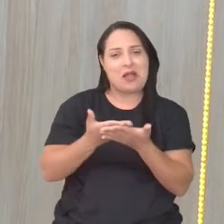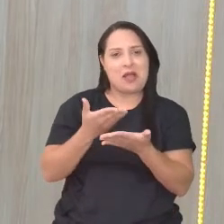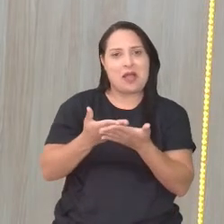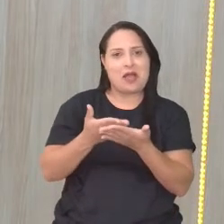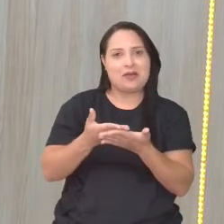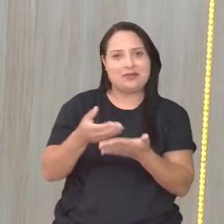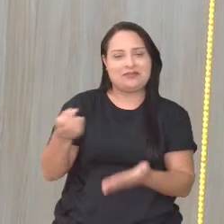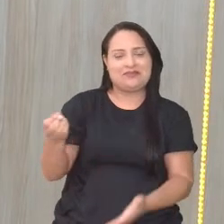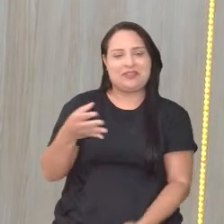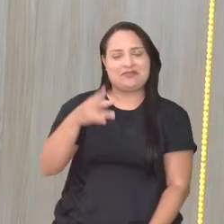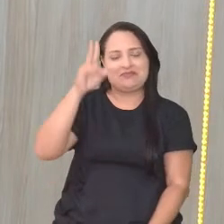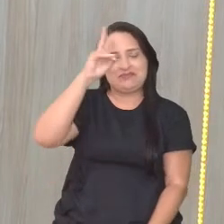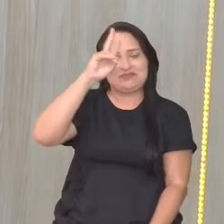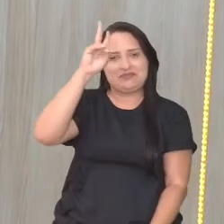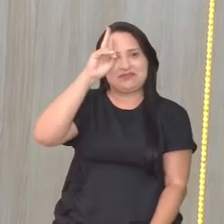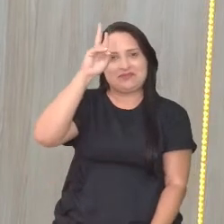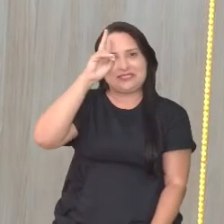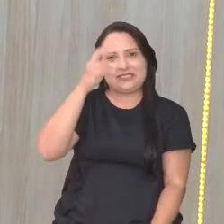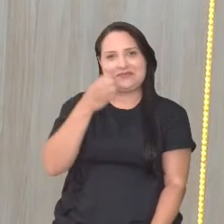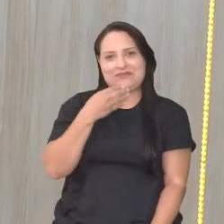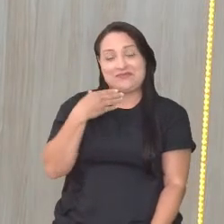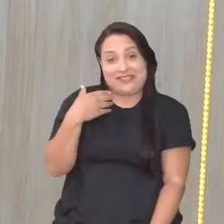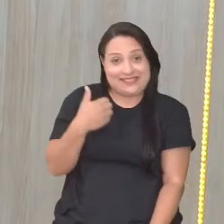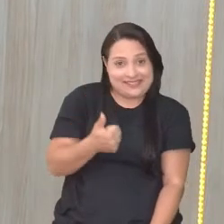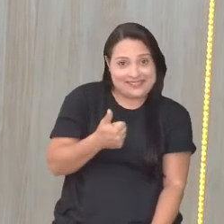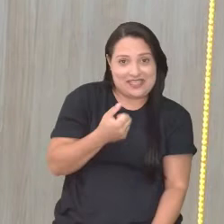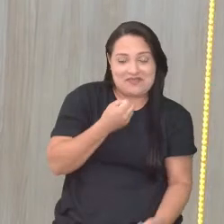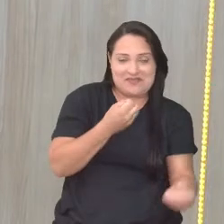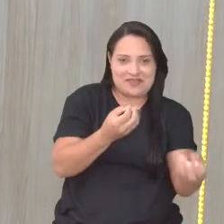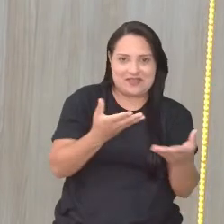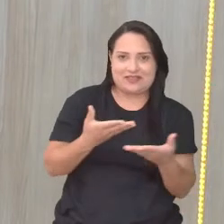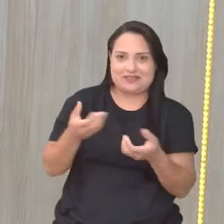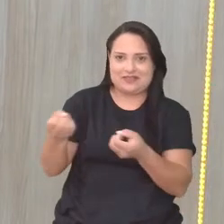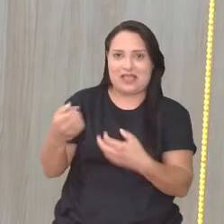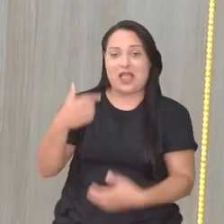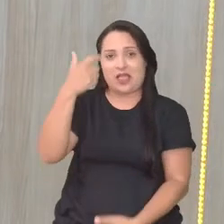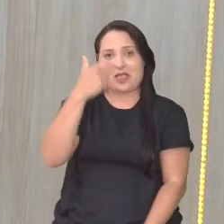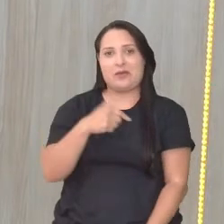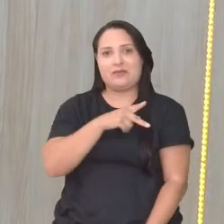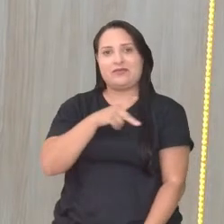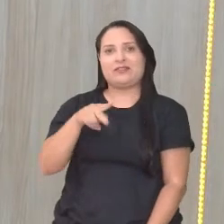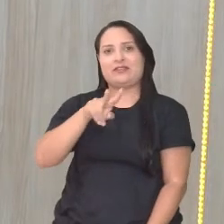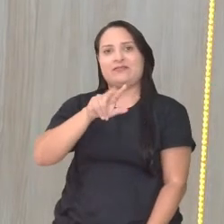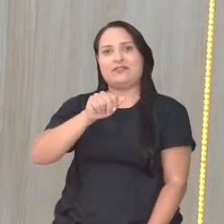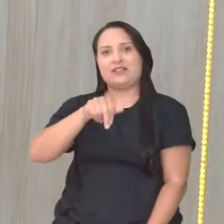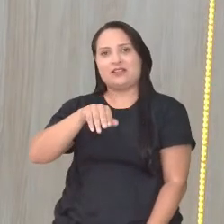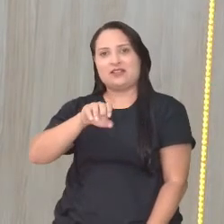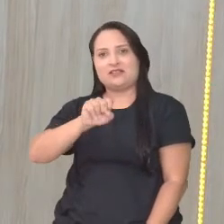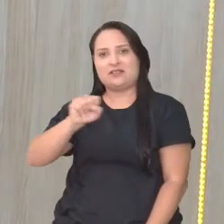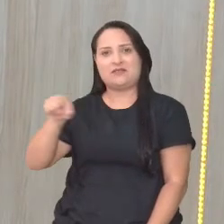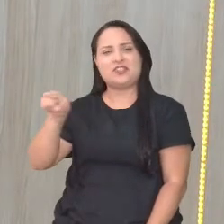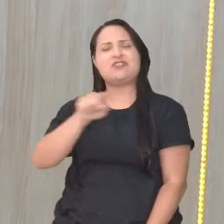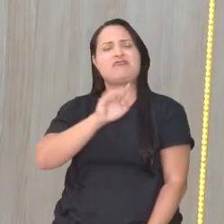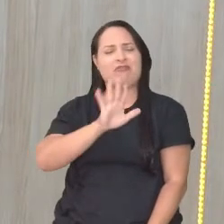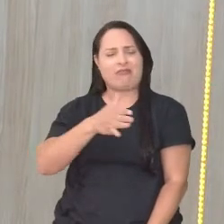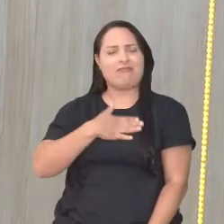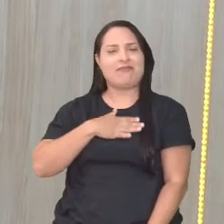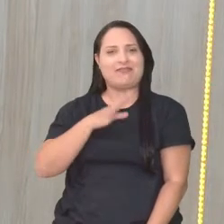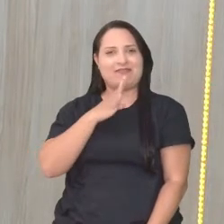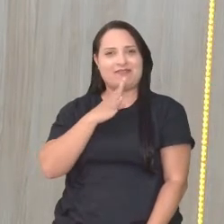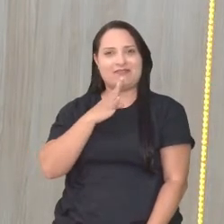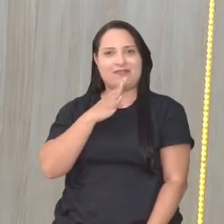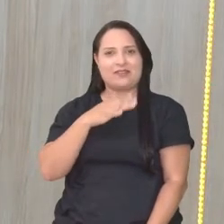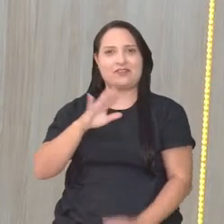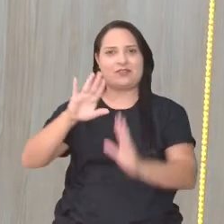Olha que massa! Sejam todas e todos bem-vindos. Eu sou professora Vanessa, vocês já me conhecem, né? Da